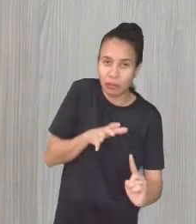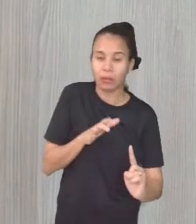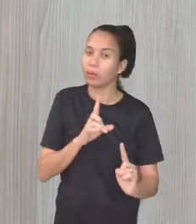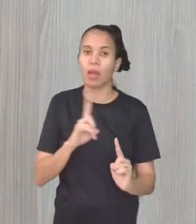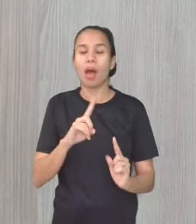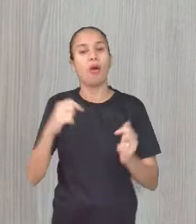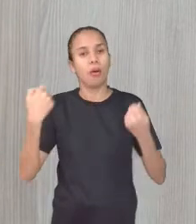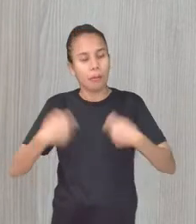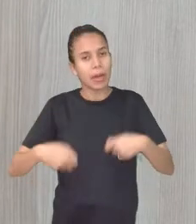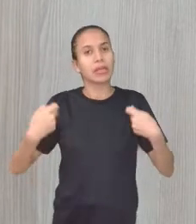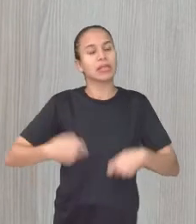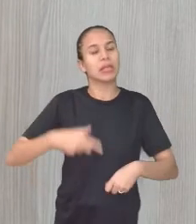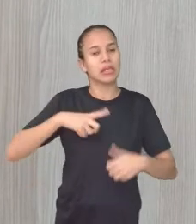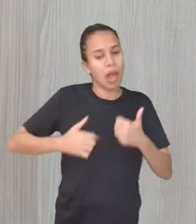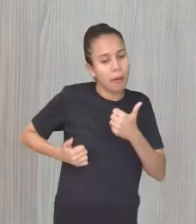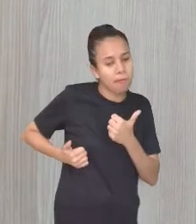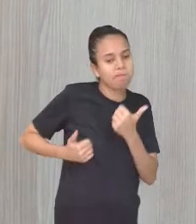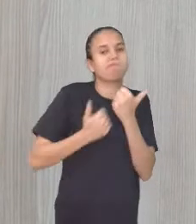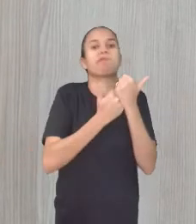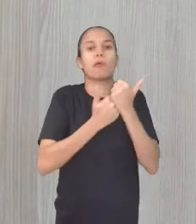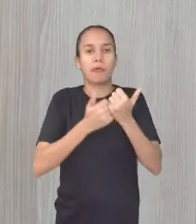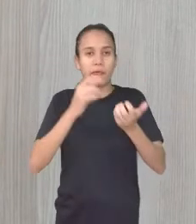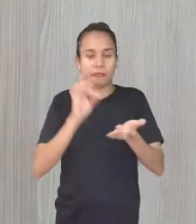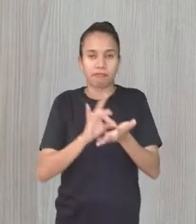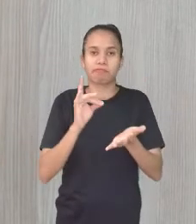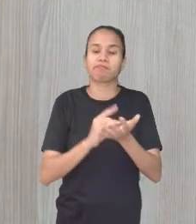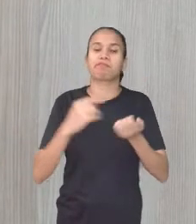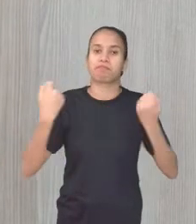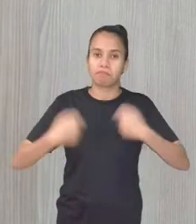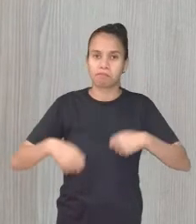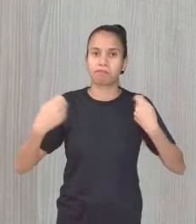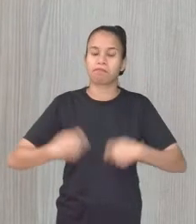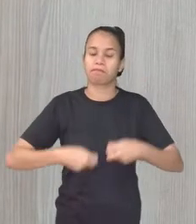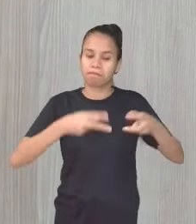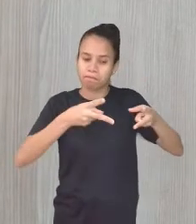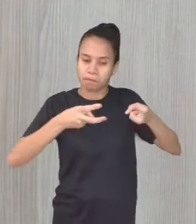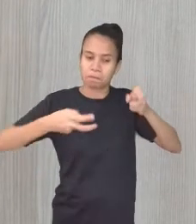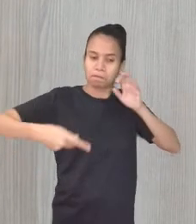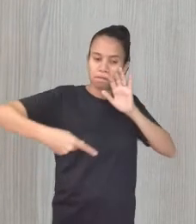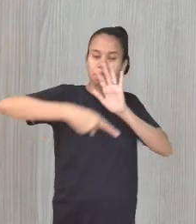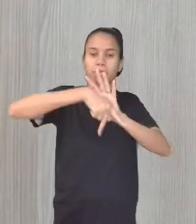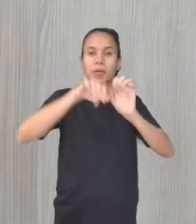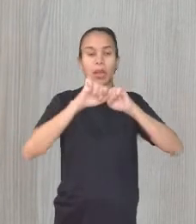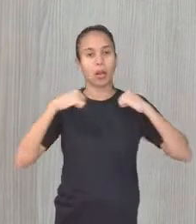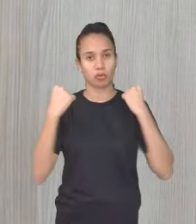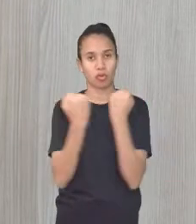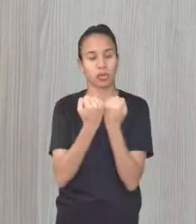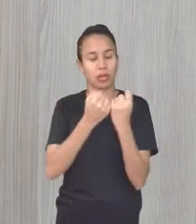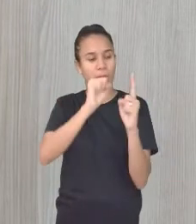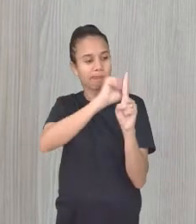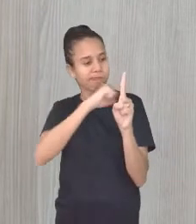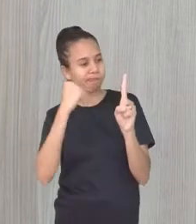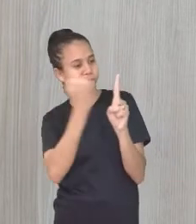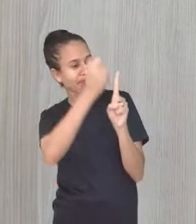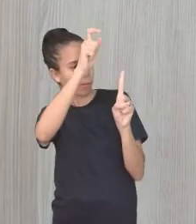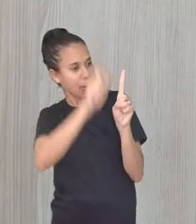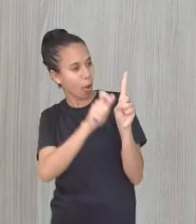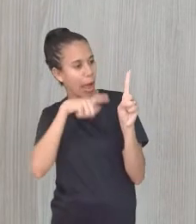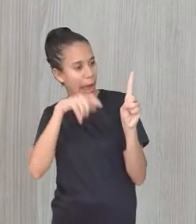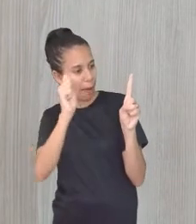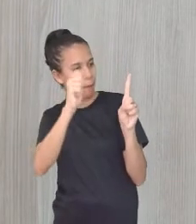Elas precisam ter apoio, precisam ser reconhecidas na sociedade. Como pessoas que possuem todas as suas